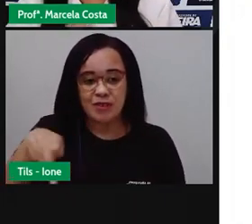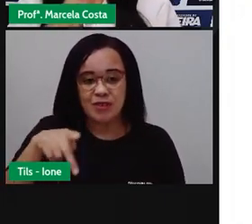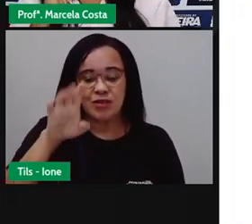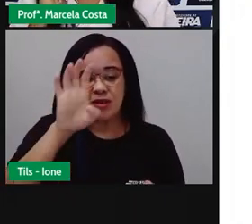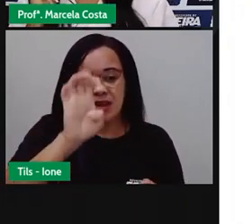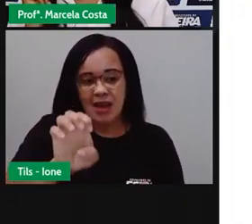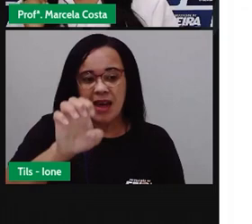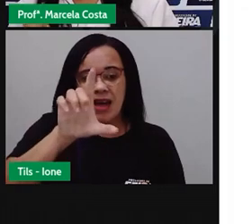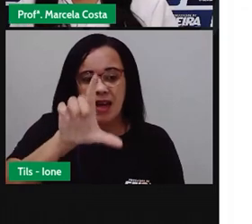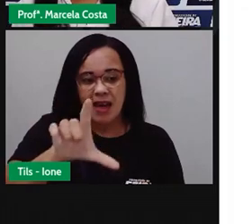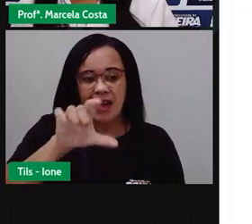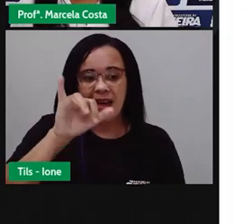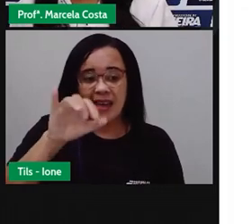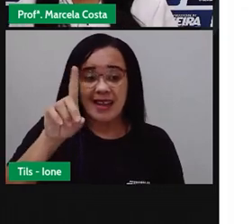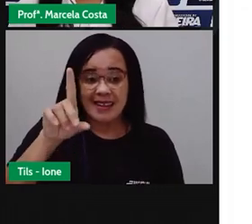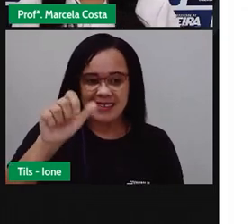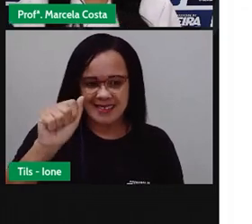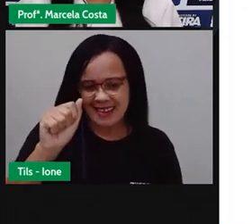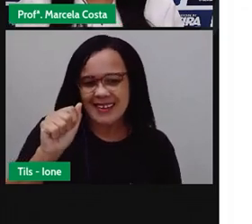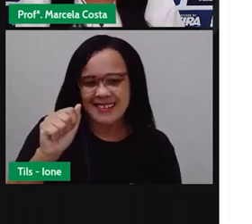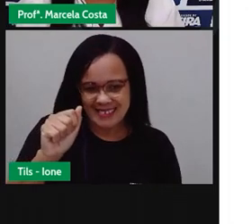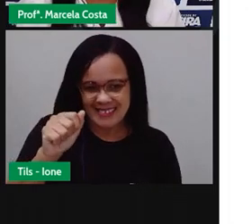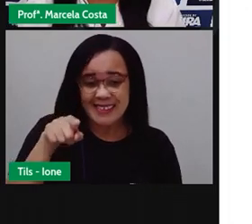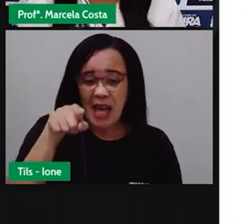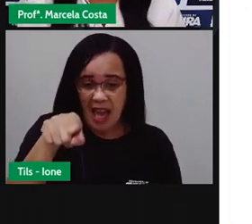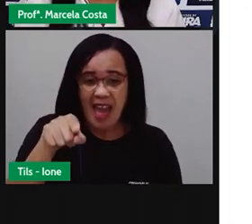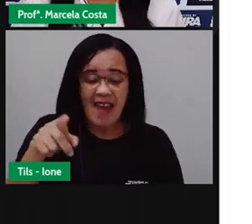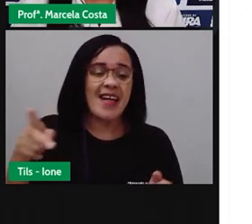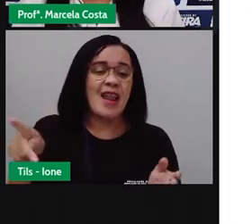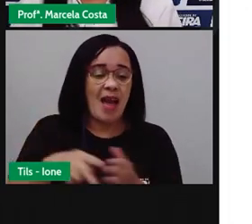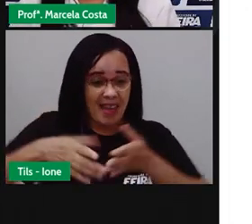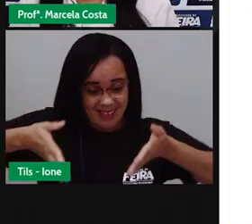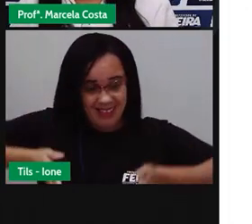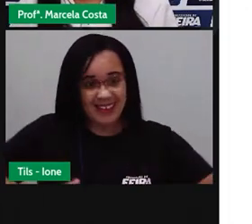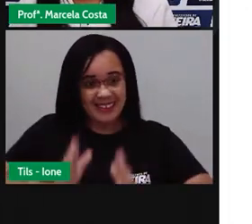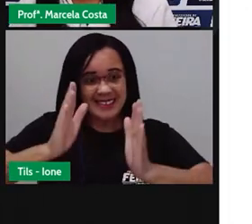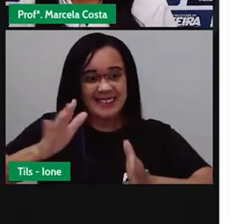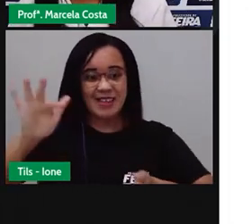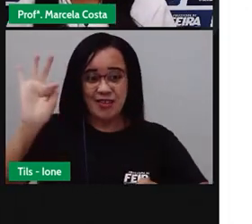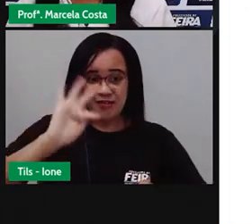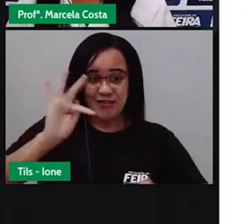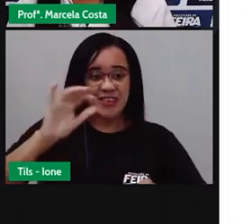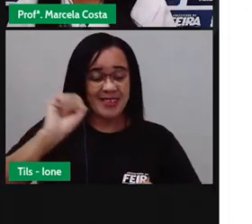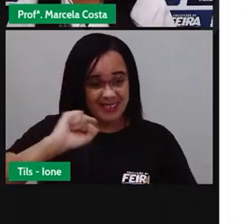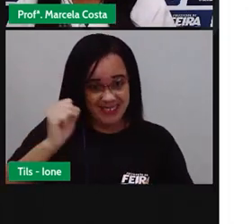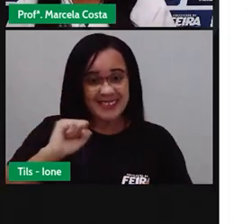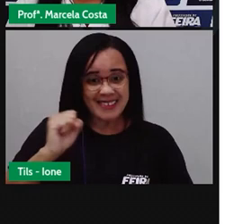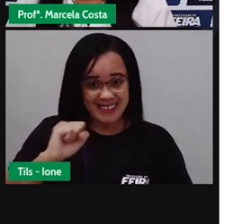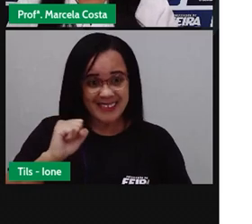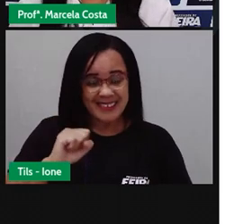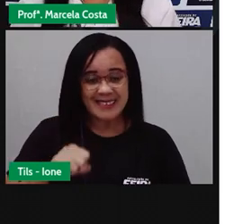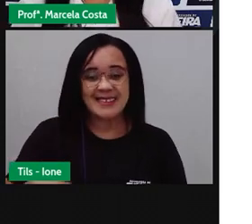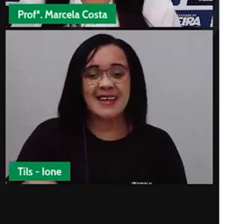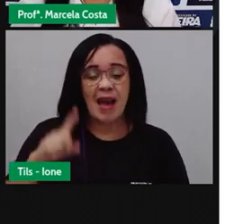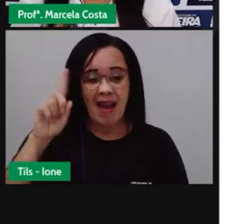Ela é uma feirista. Olha ela aqui, a professora Élida Cedrai.